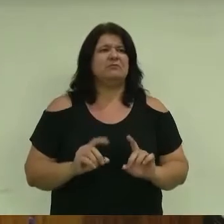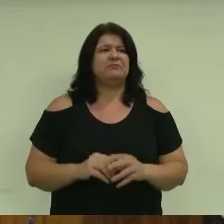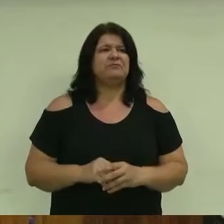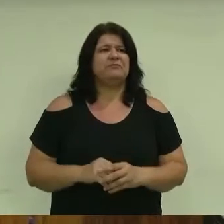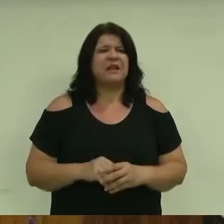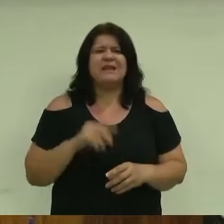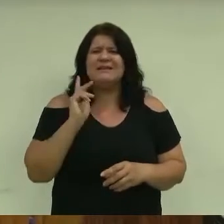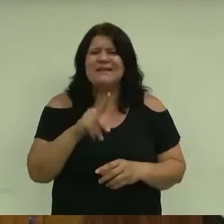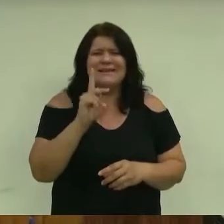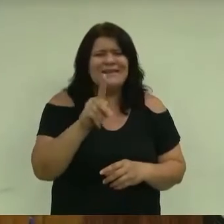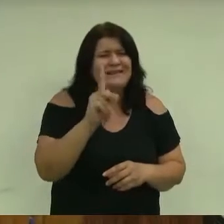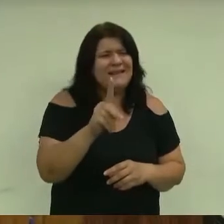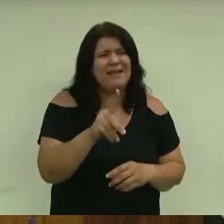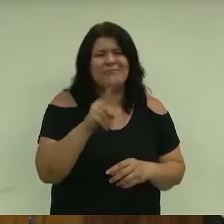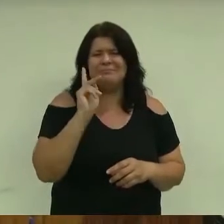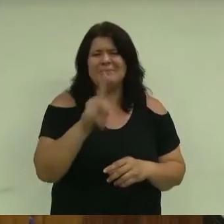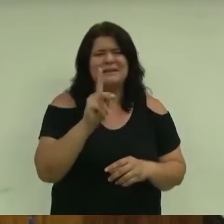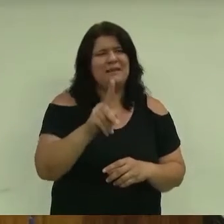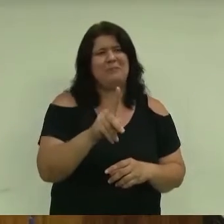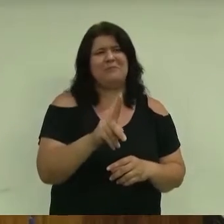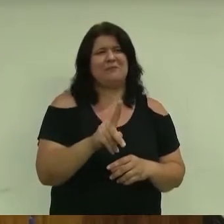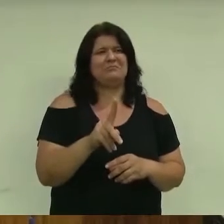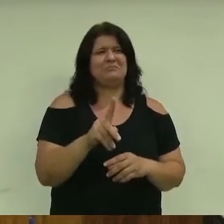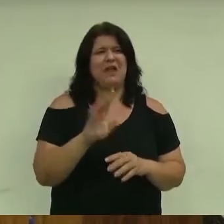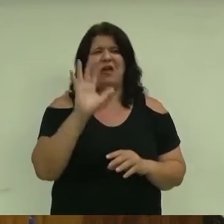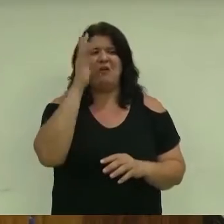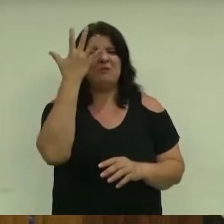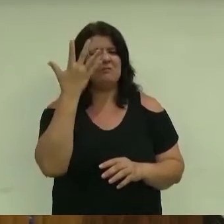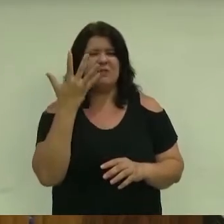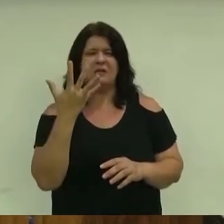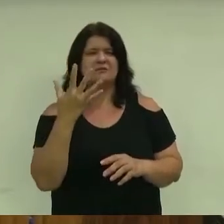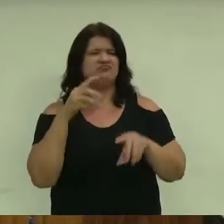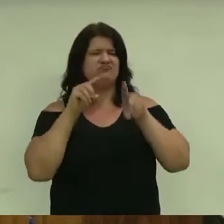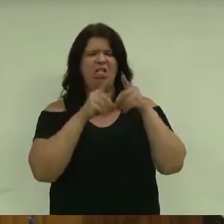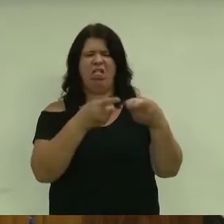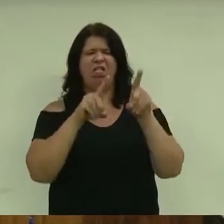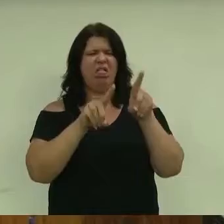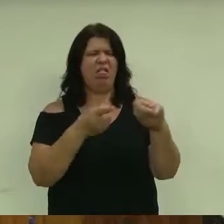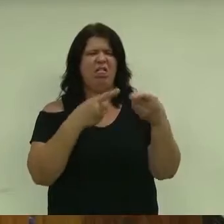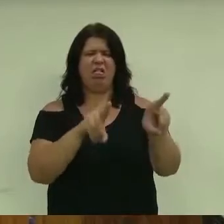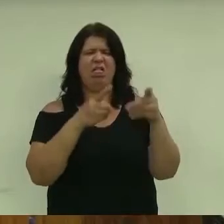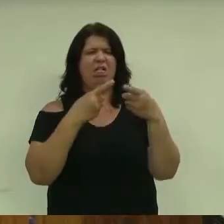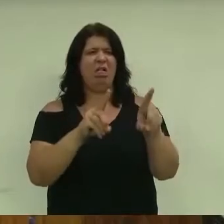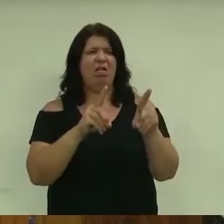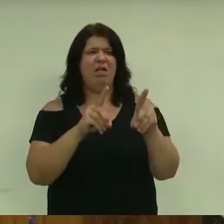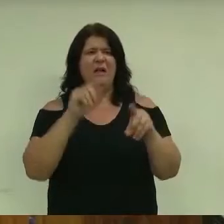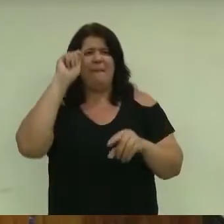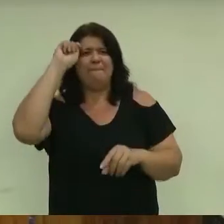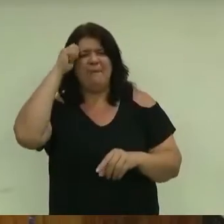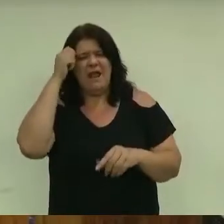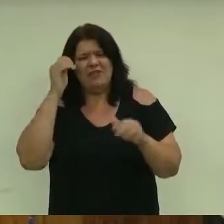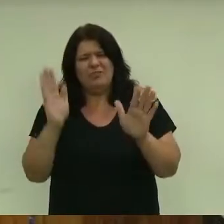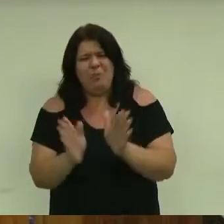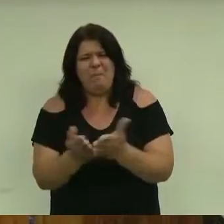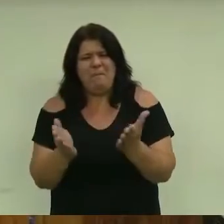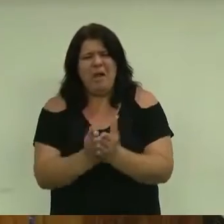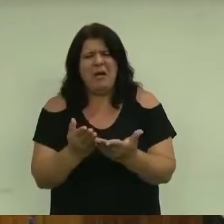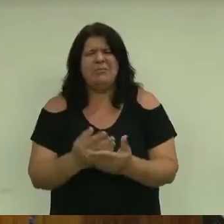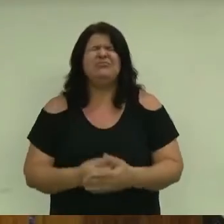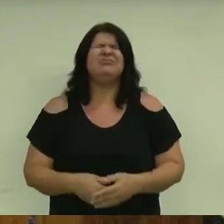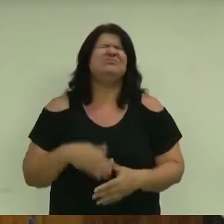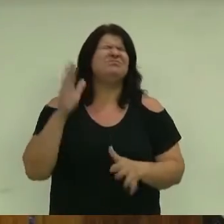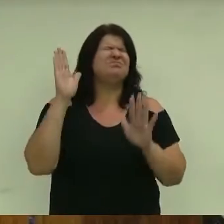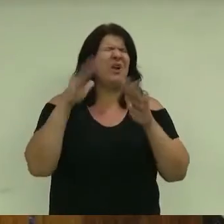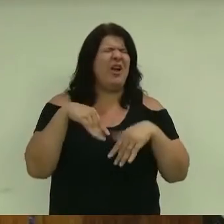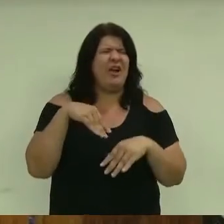acontecem sempre. Normalmente, justamente quando a pessoa é a preta e mais pobre, pior ainda. Quando a gente tem um